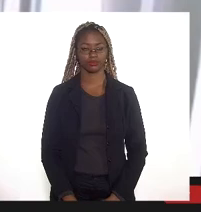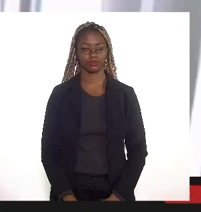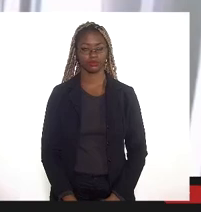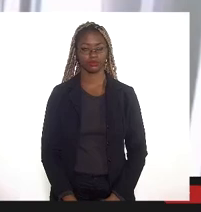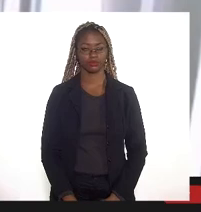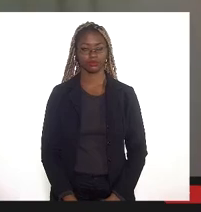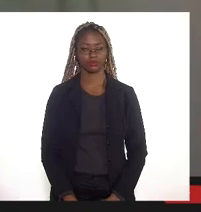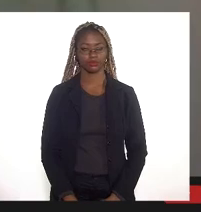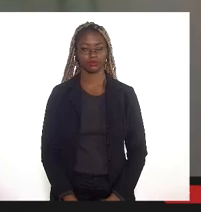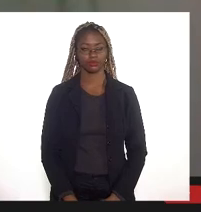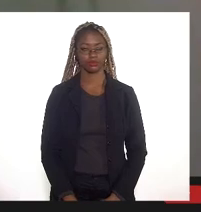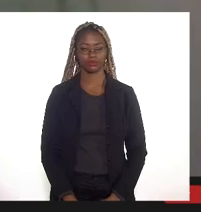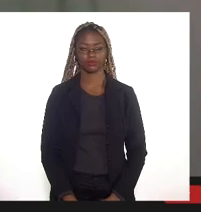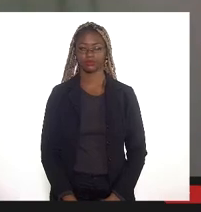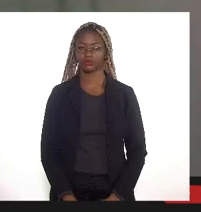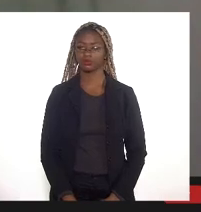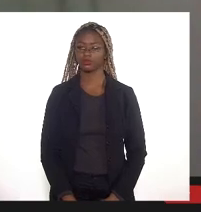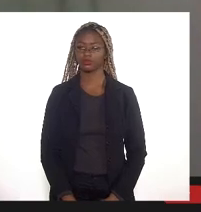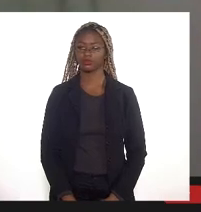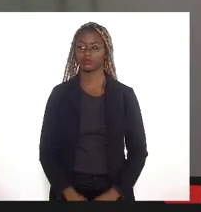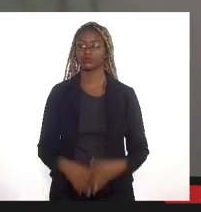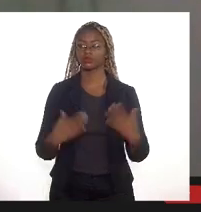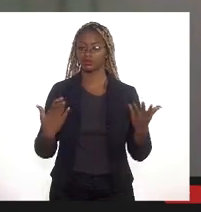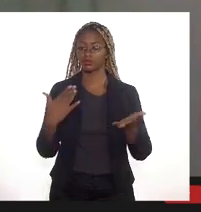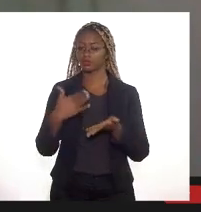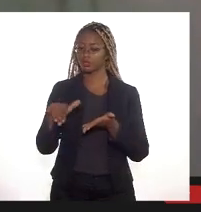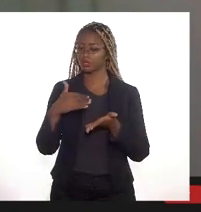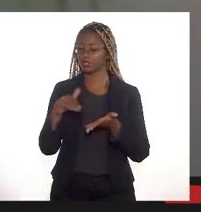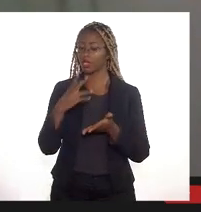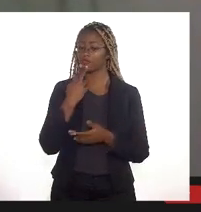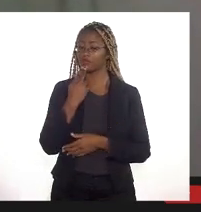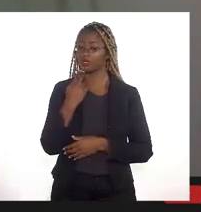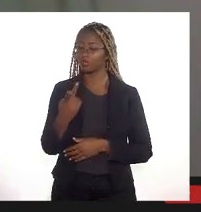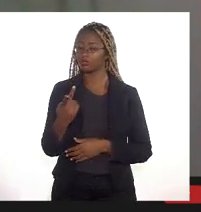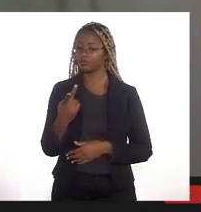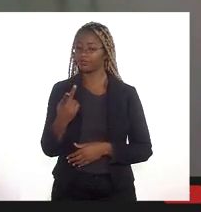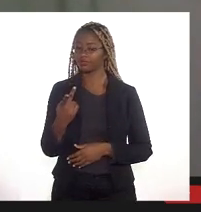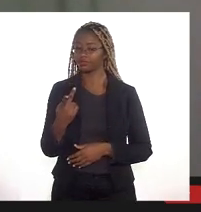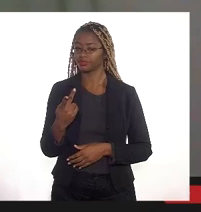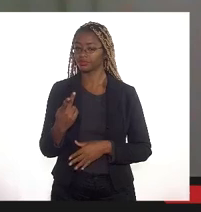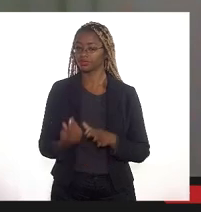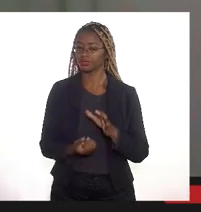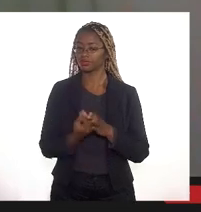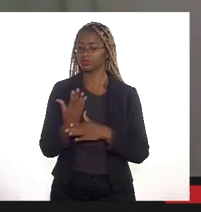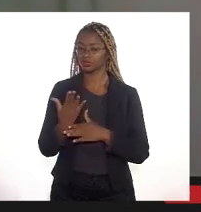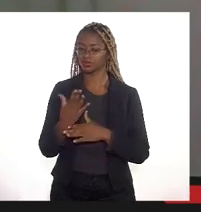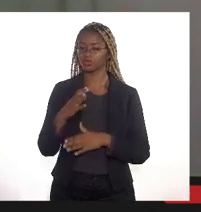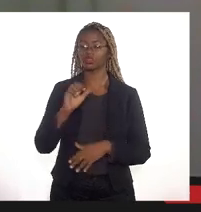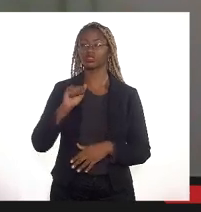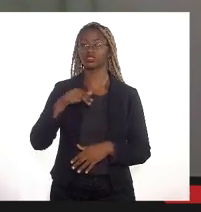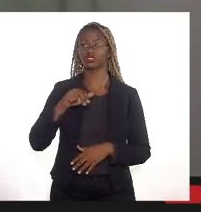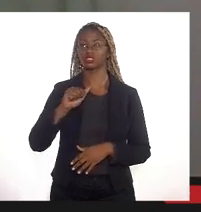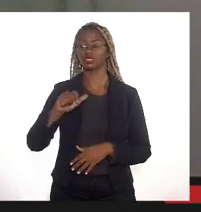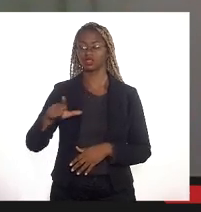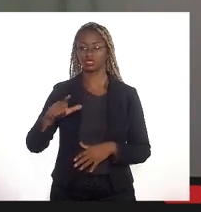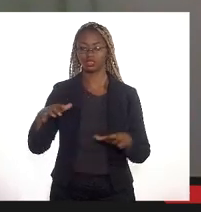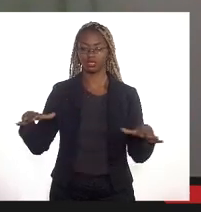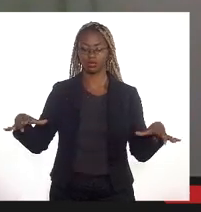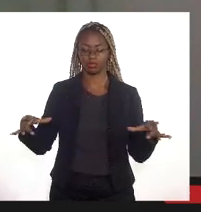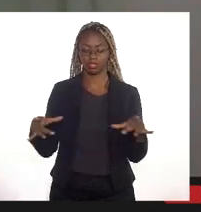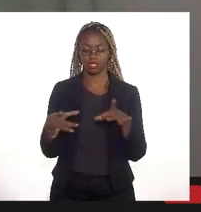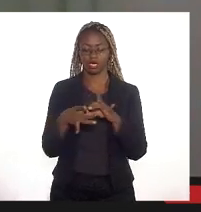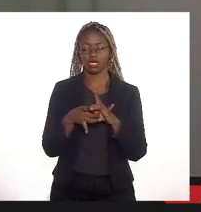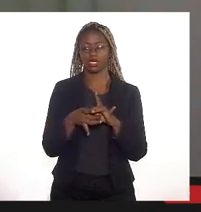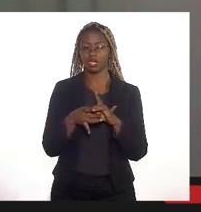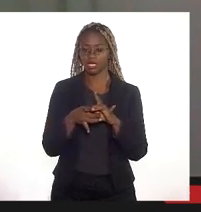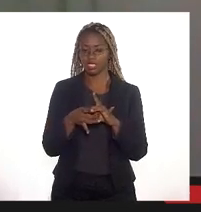Bom o secretário falou sobre a criação de um canal interligando os dois rios